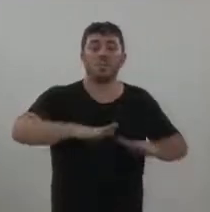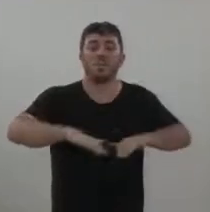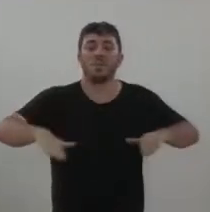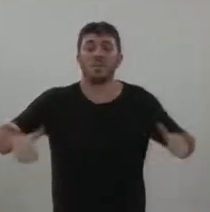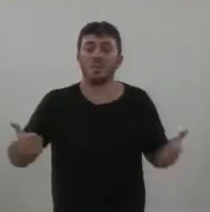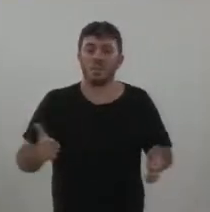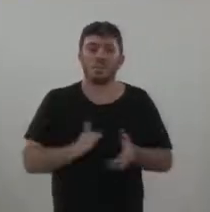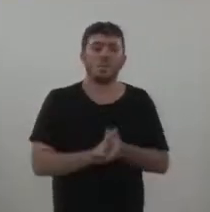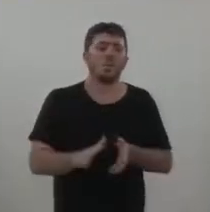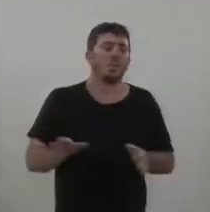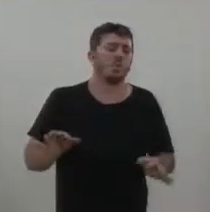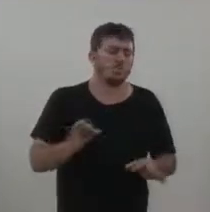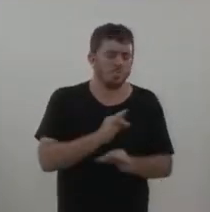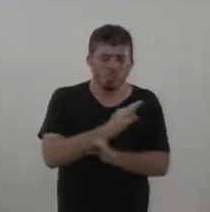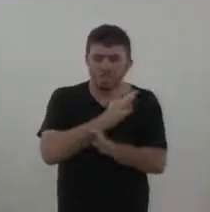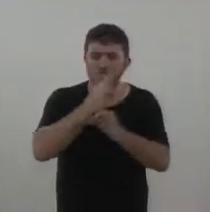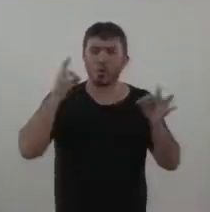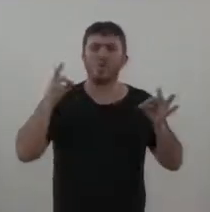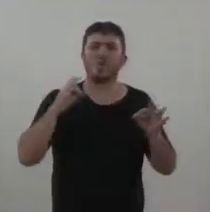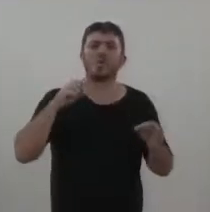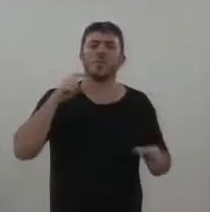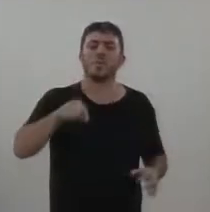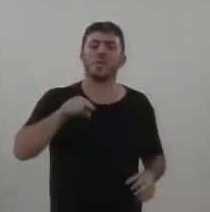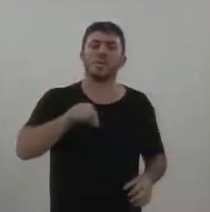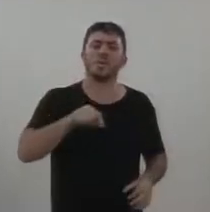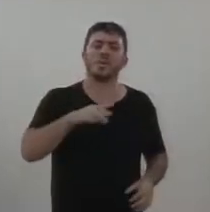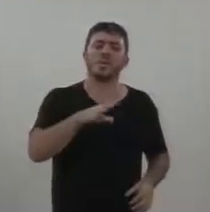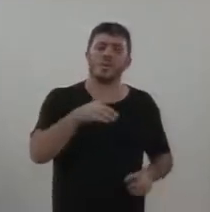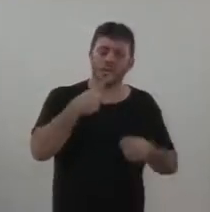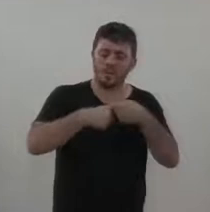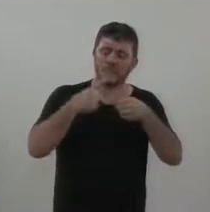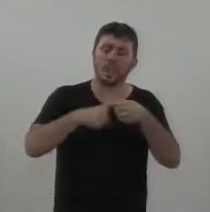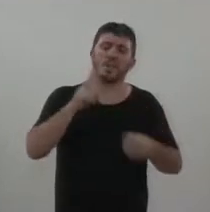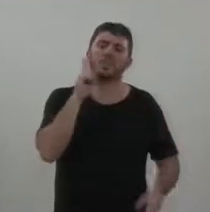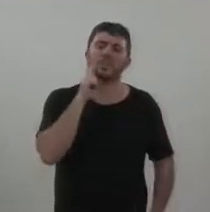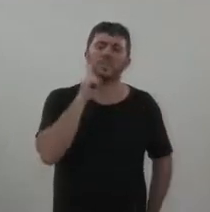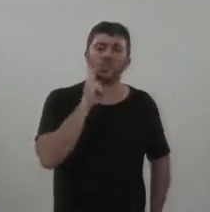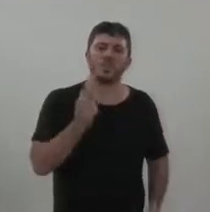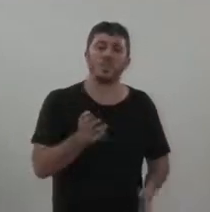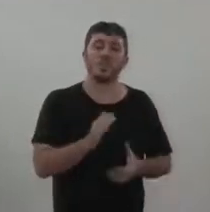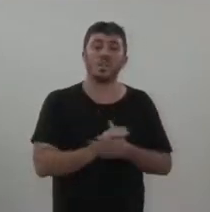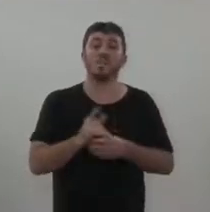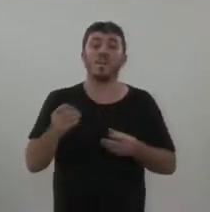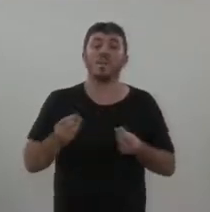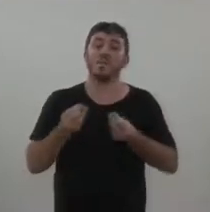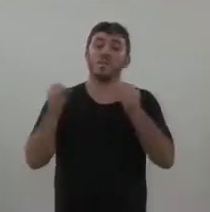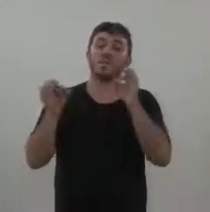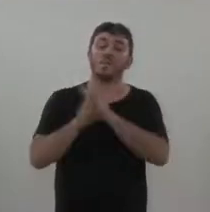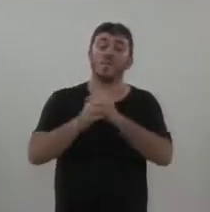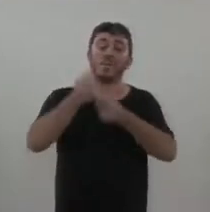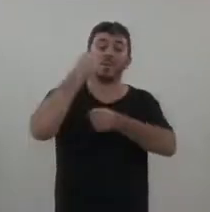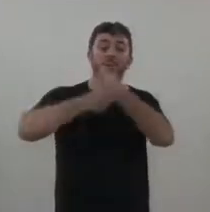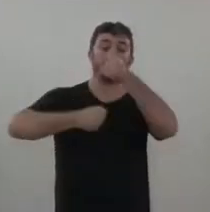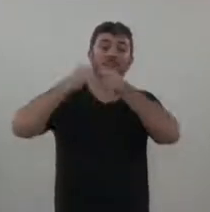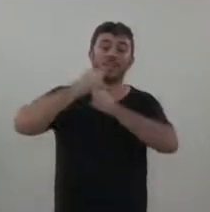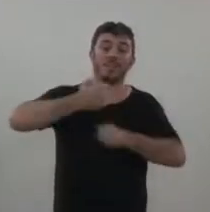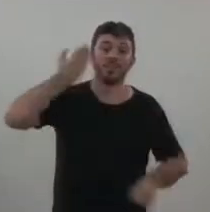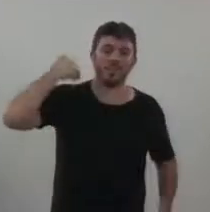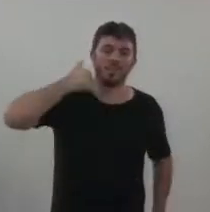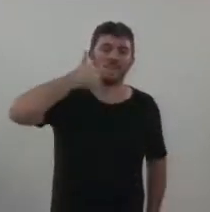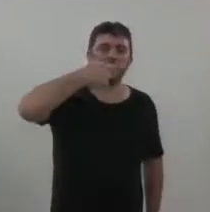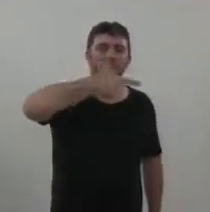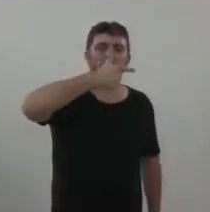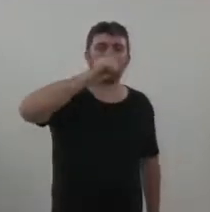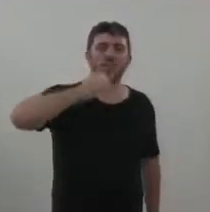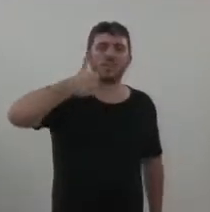excelente para o município de Vinhedo. Agora, isso era para ser entregue em 2017. Ou